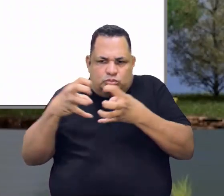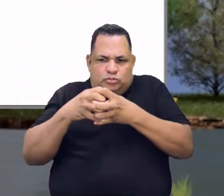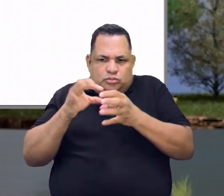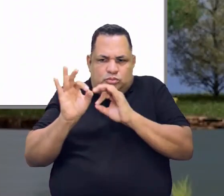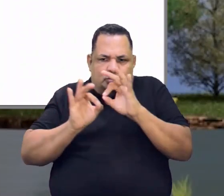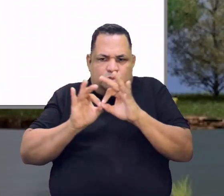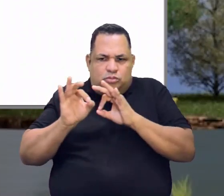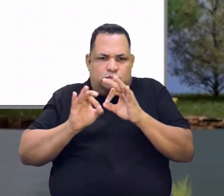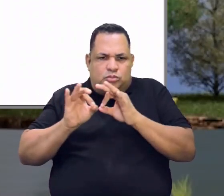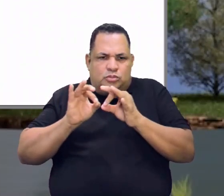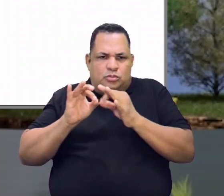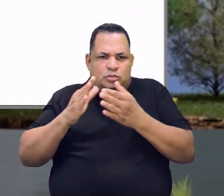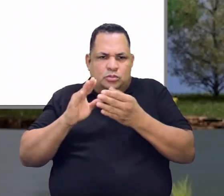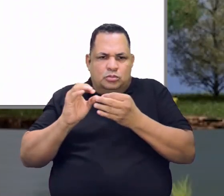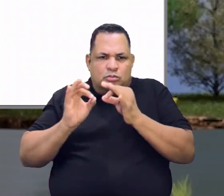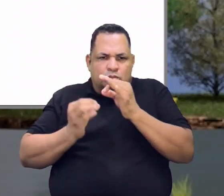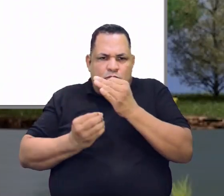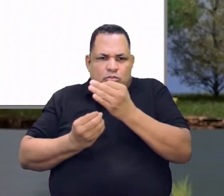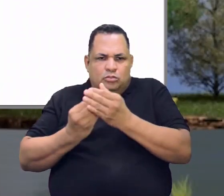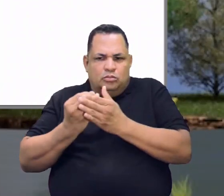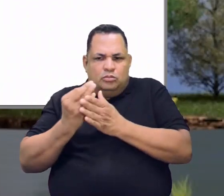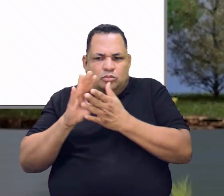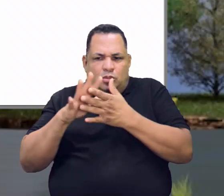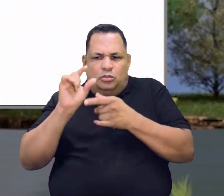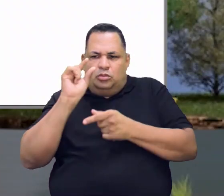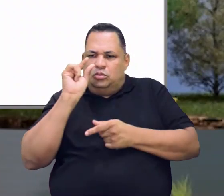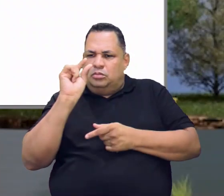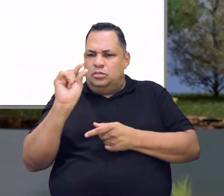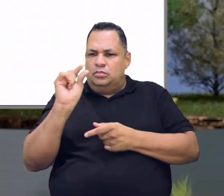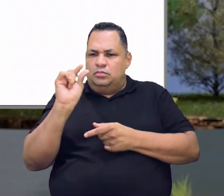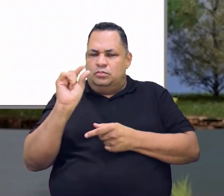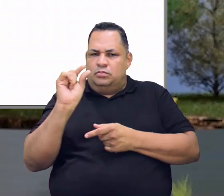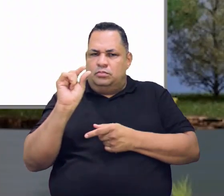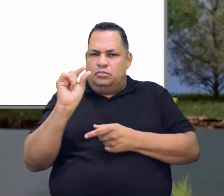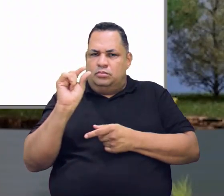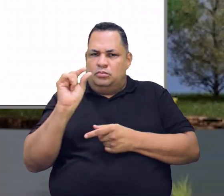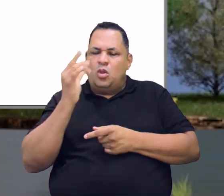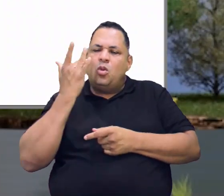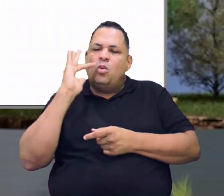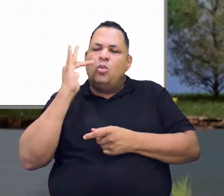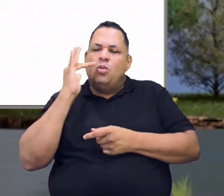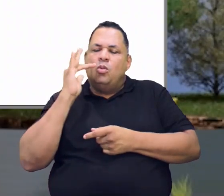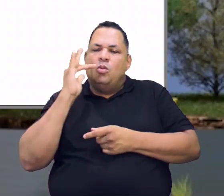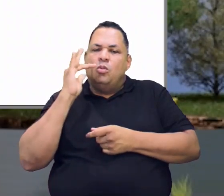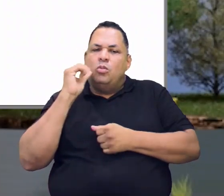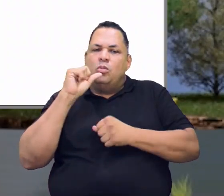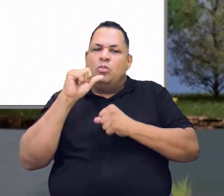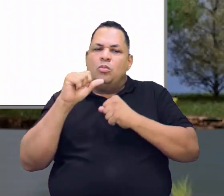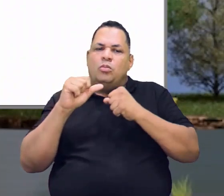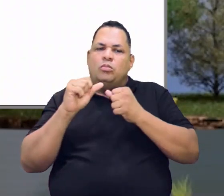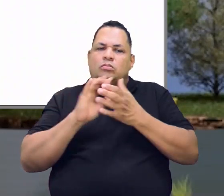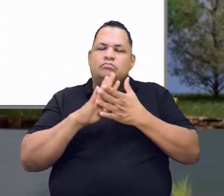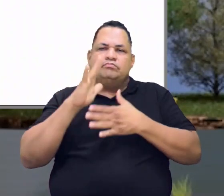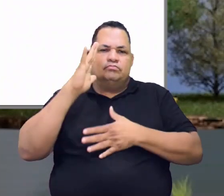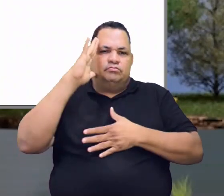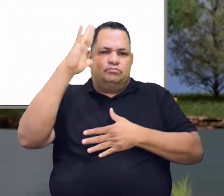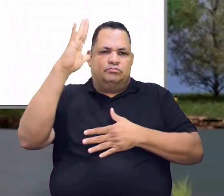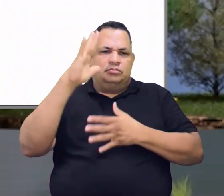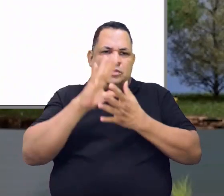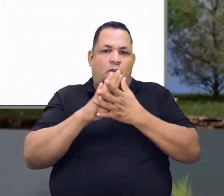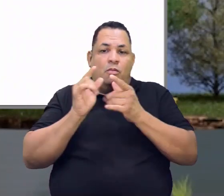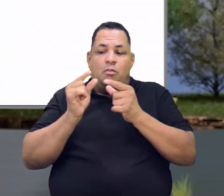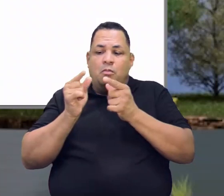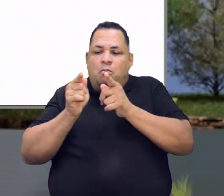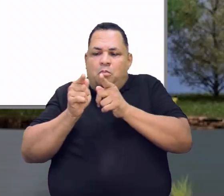forma aquele grão que é o ouro. Você imagina uma